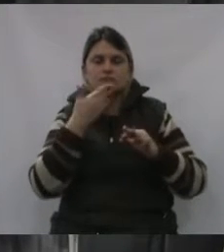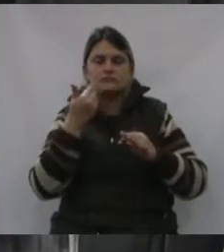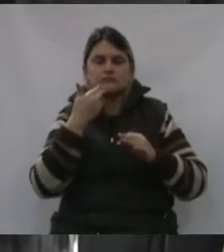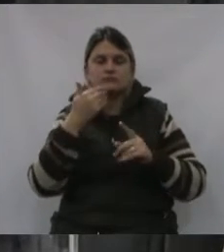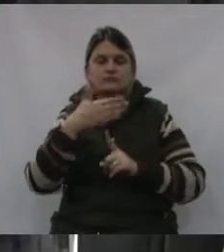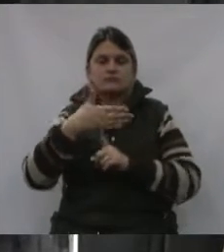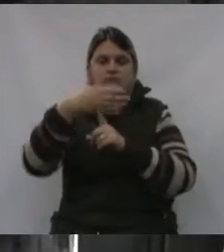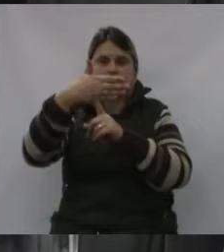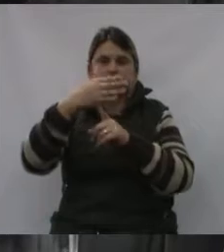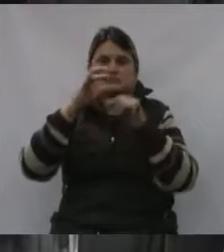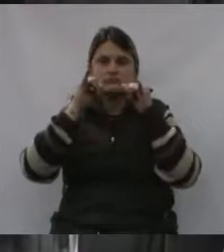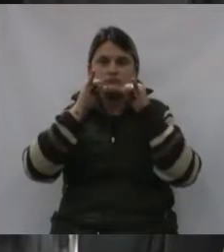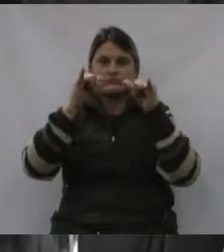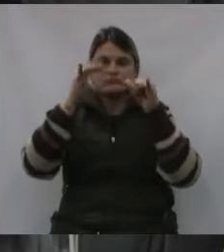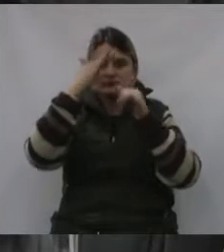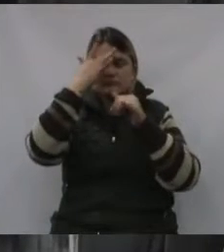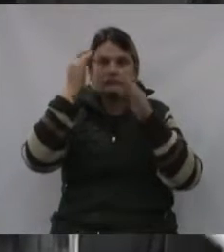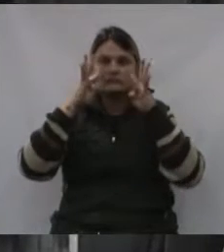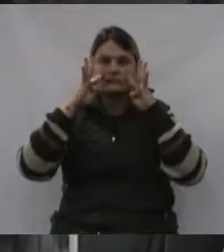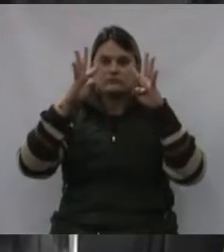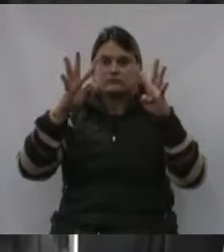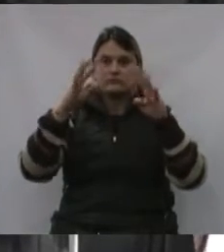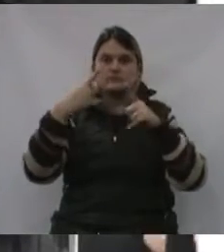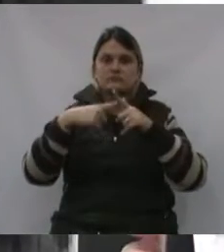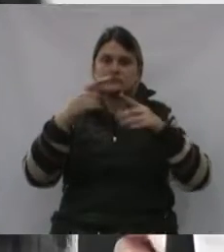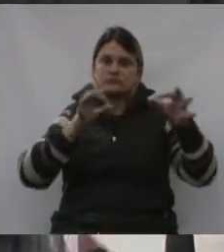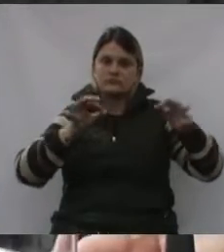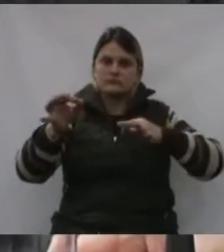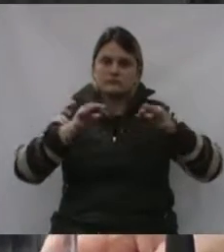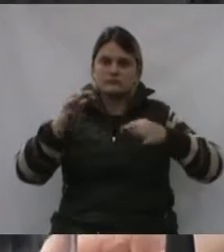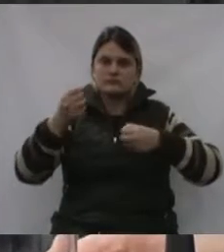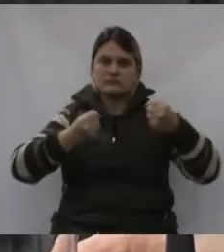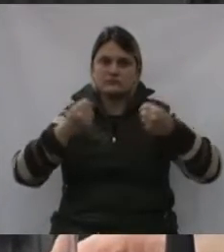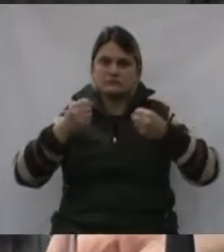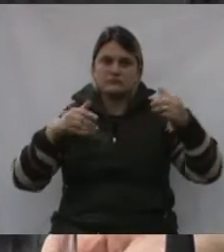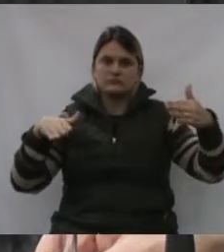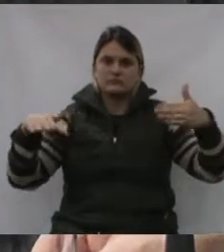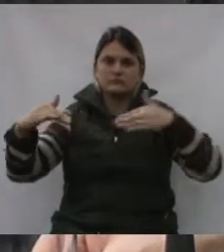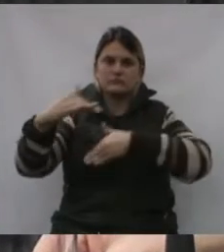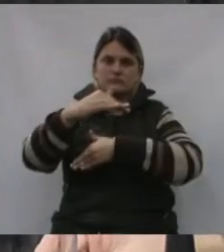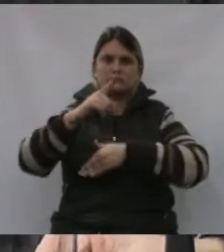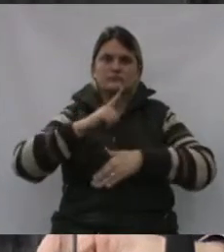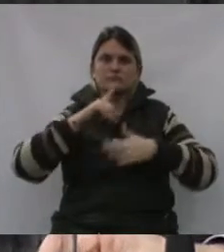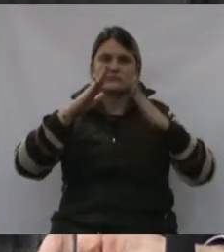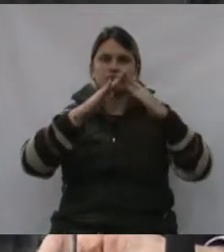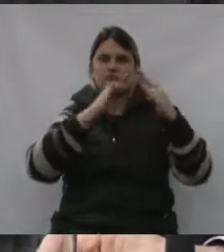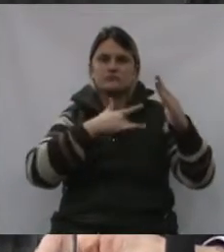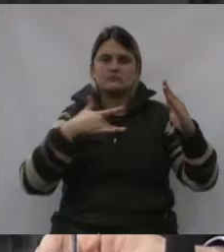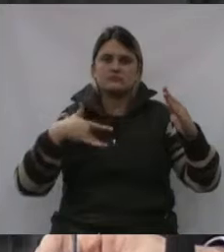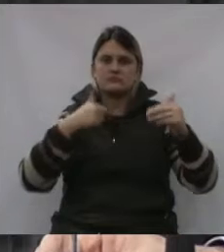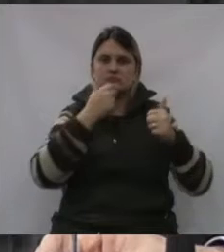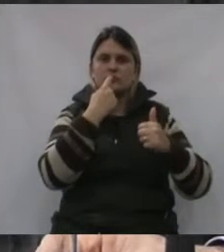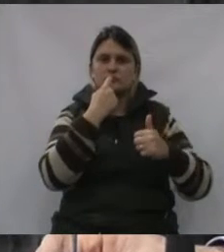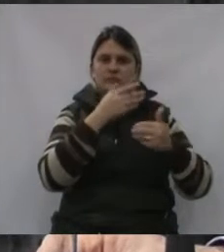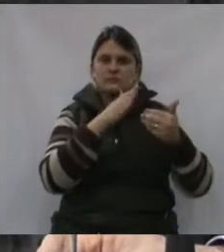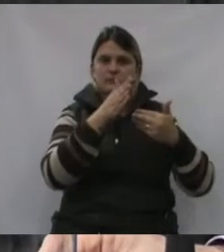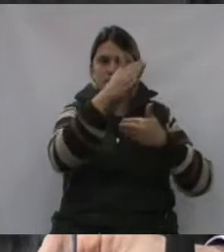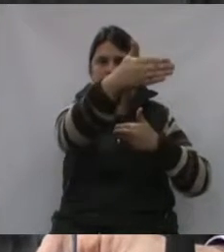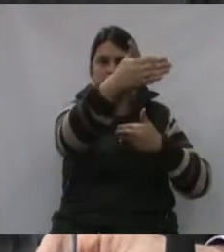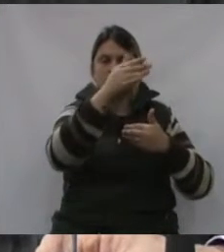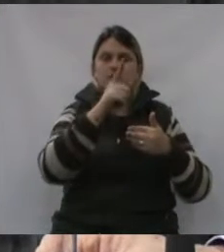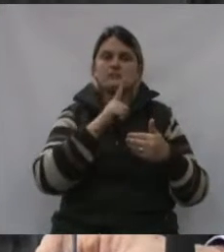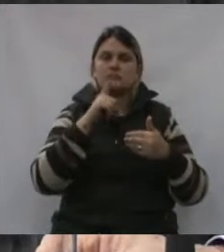e que seja readequado aquele trânsito ali, visto que tem o posto de saúde ali e é